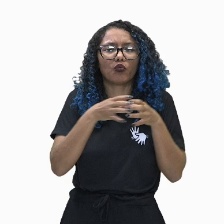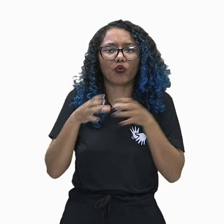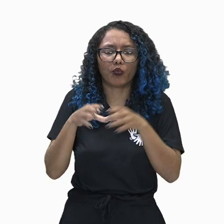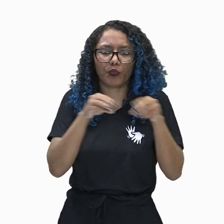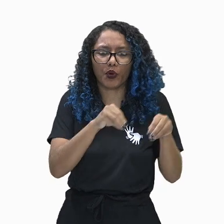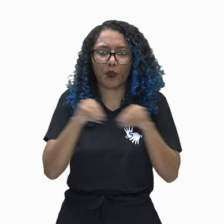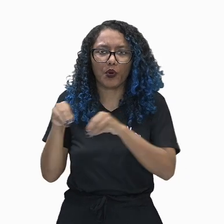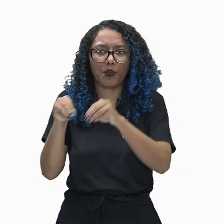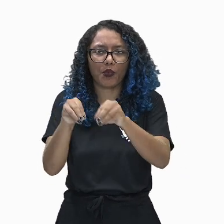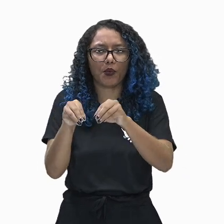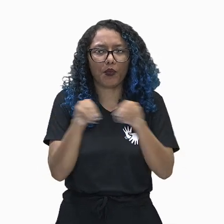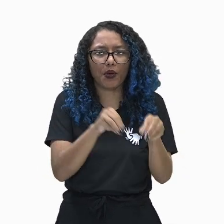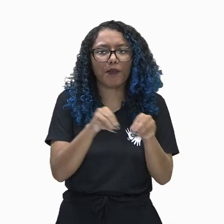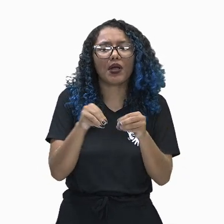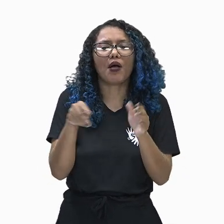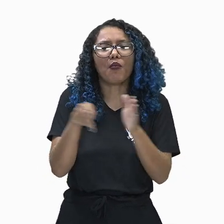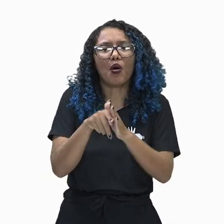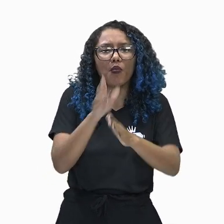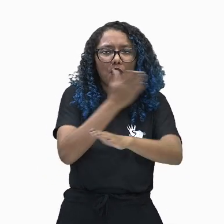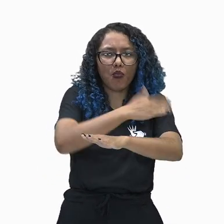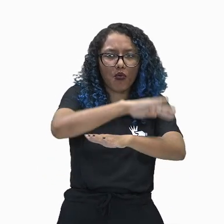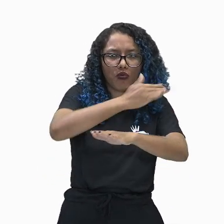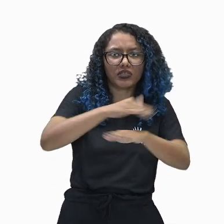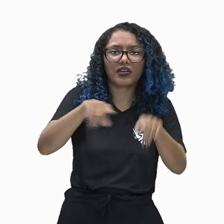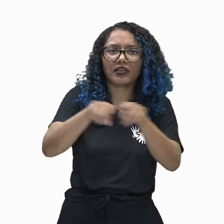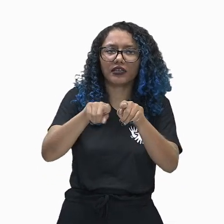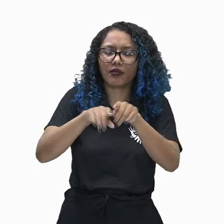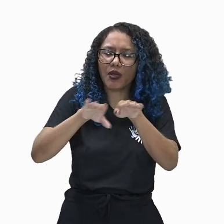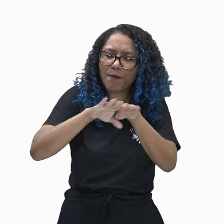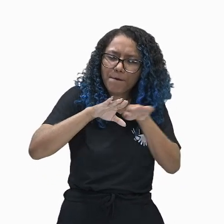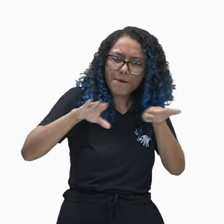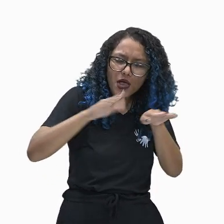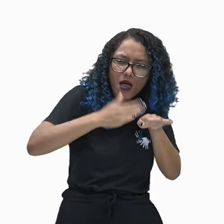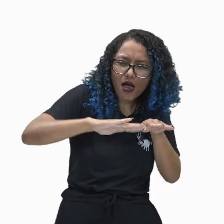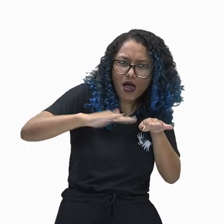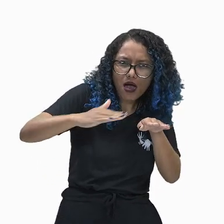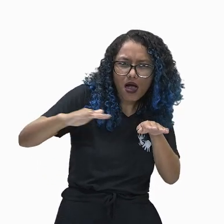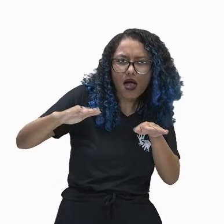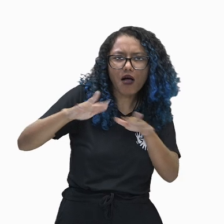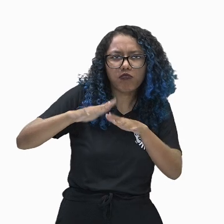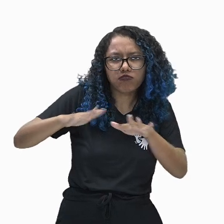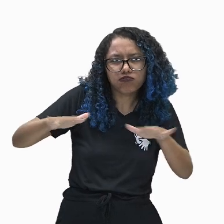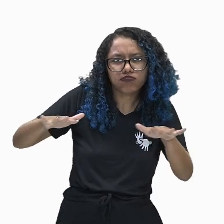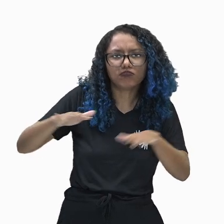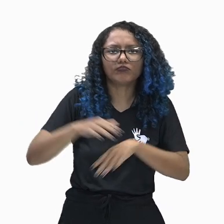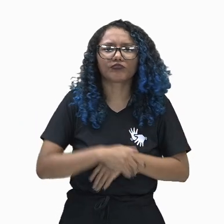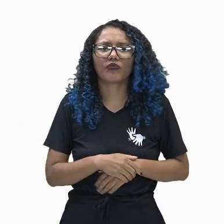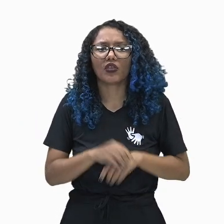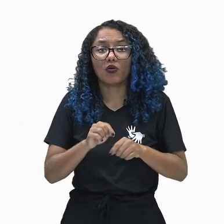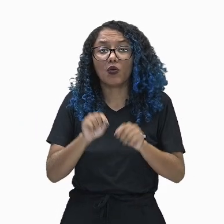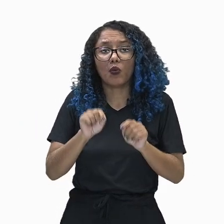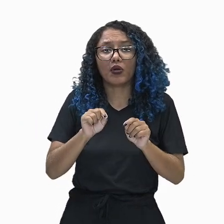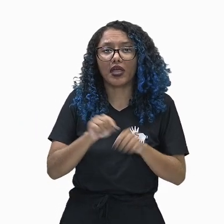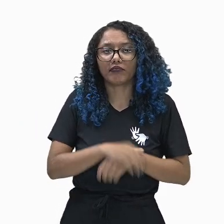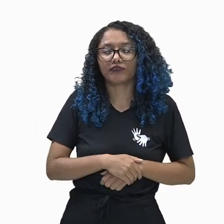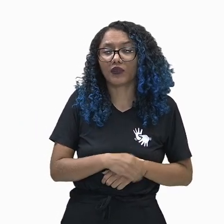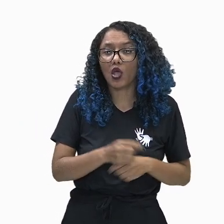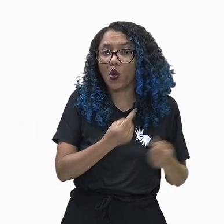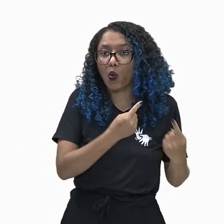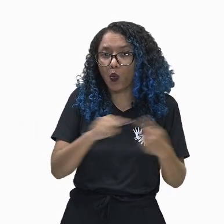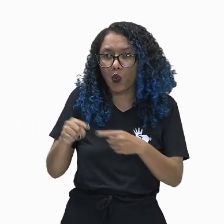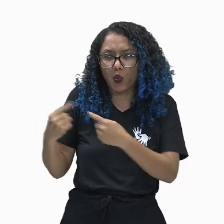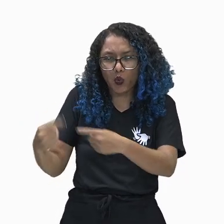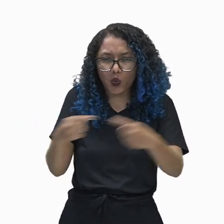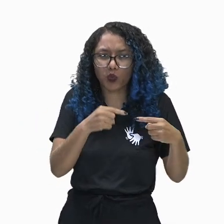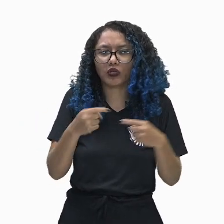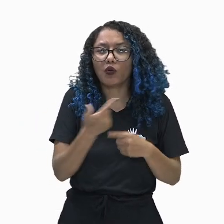montanhas e do deserto que atacavam as populações sedentárias que viviam nos vales e nas planícies, onde havia